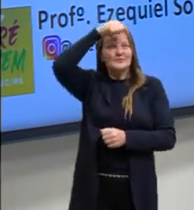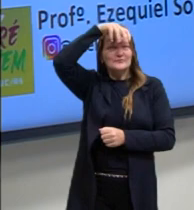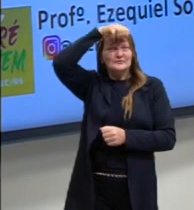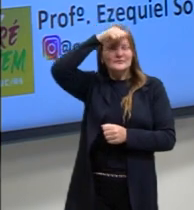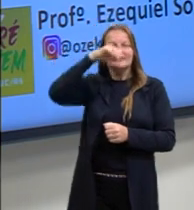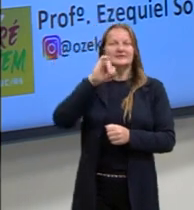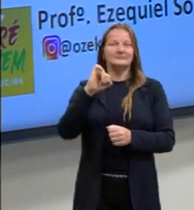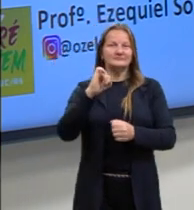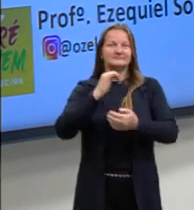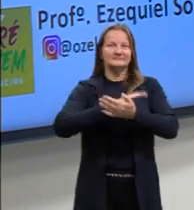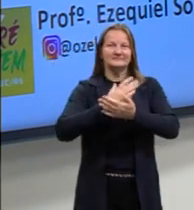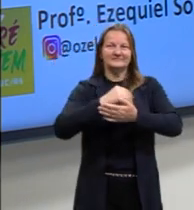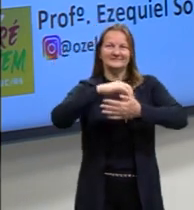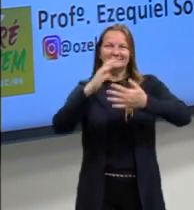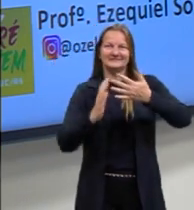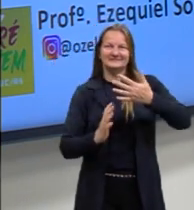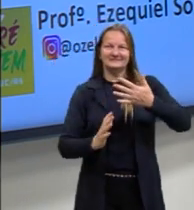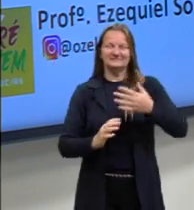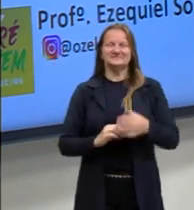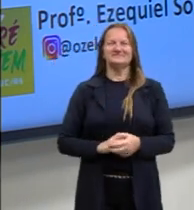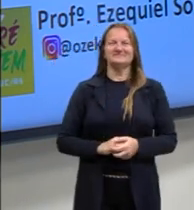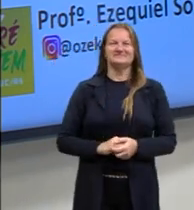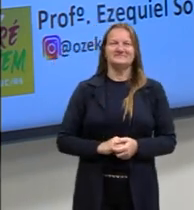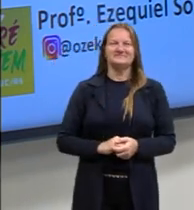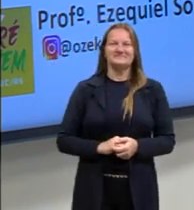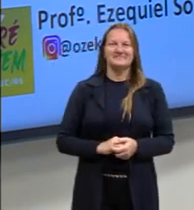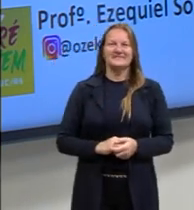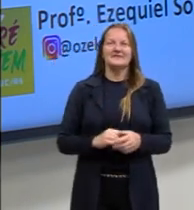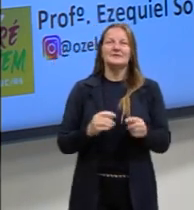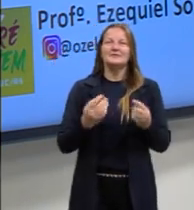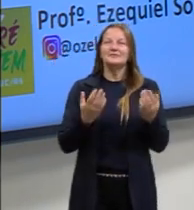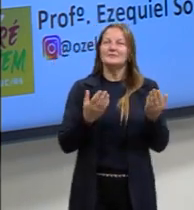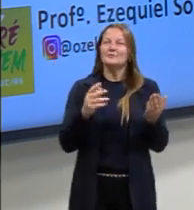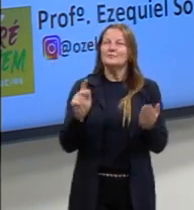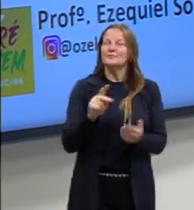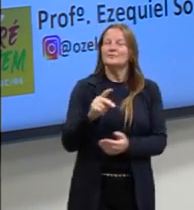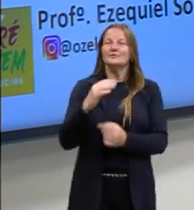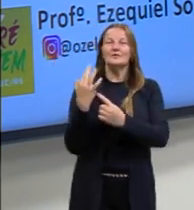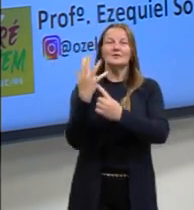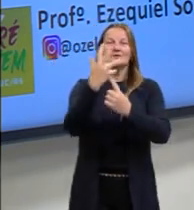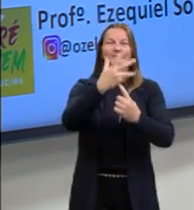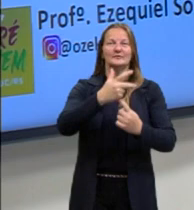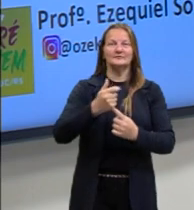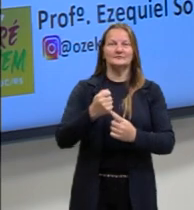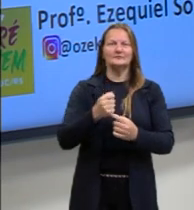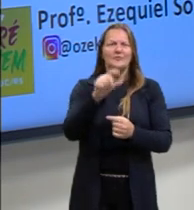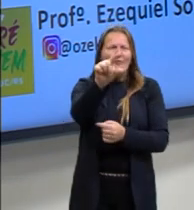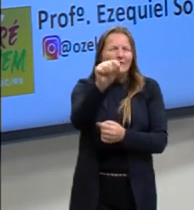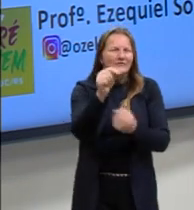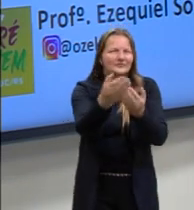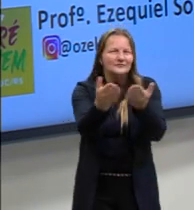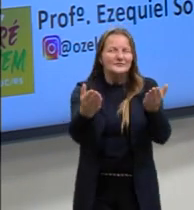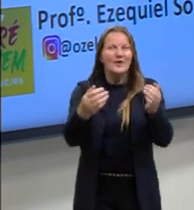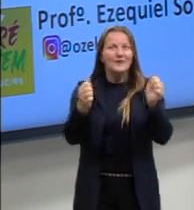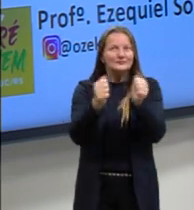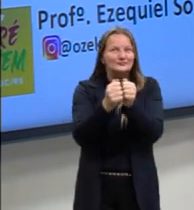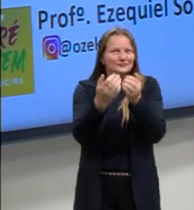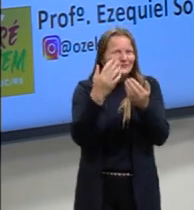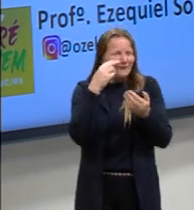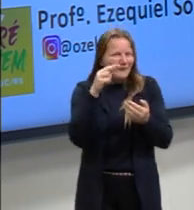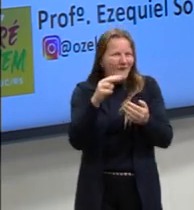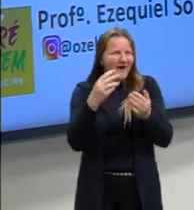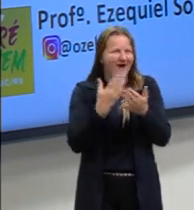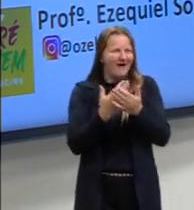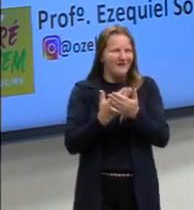da Lucimeia, as colegas intérpretes, sou teu professor de artes e te convido para assistir a nossa aula de